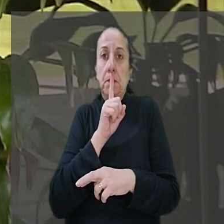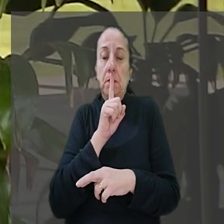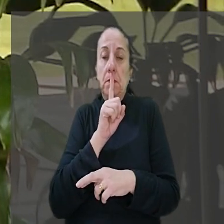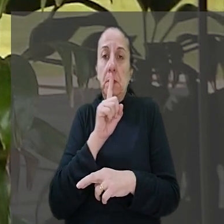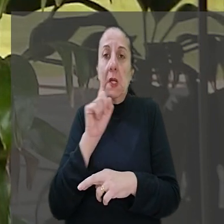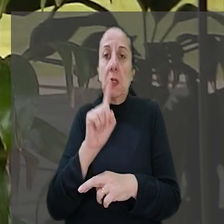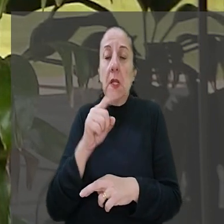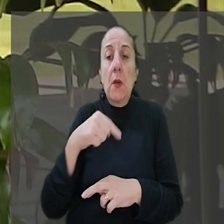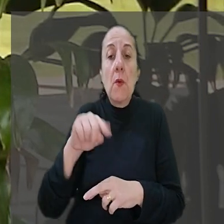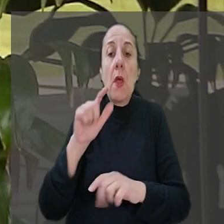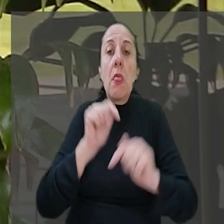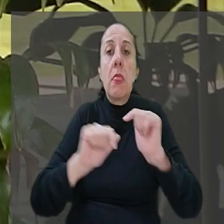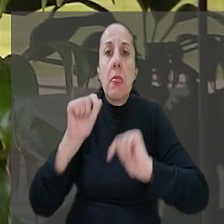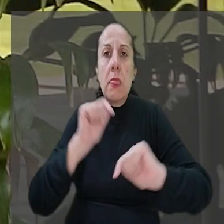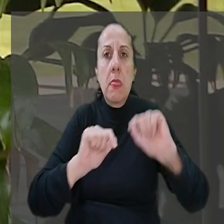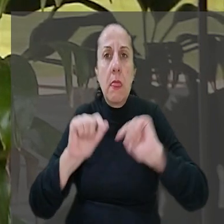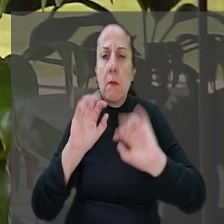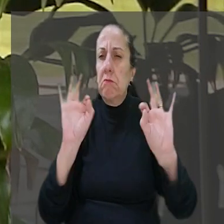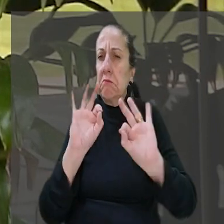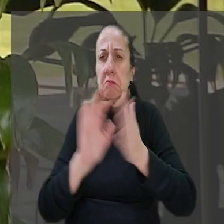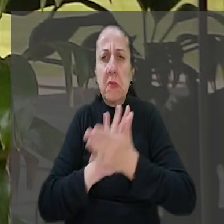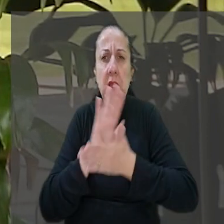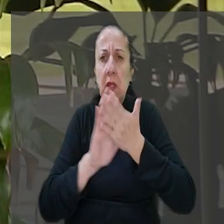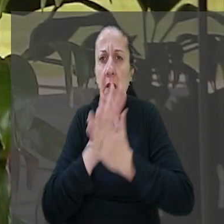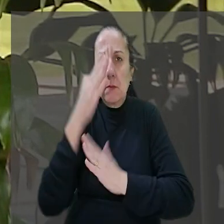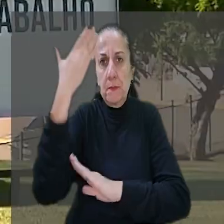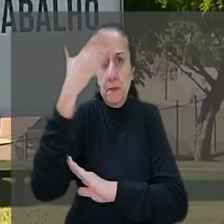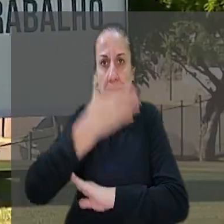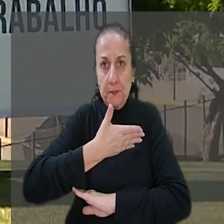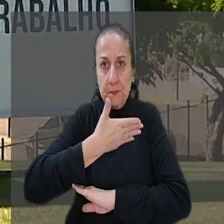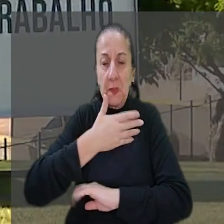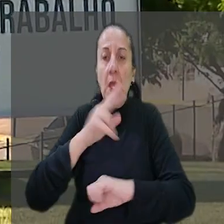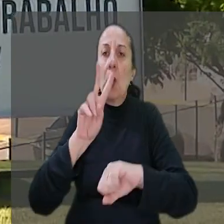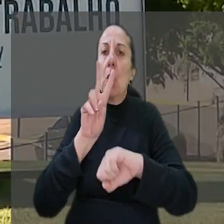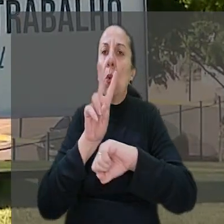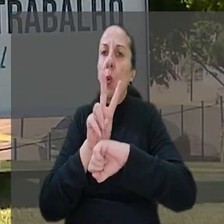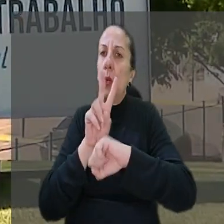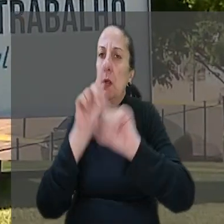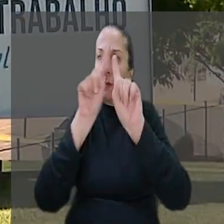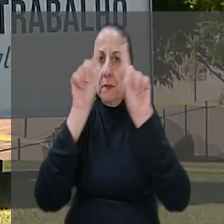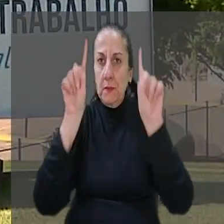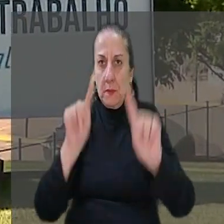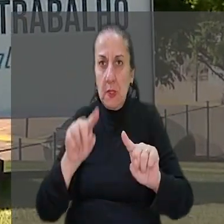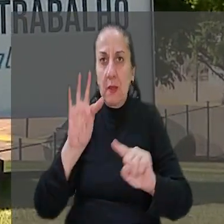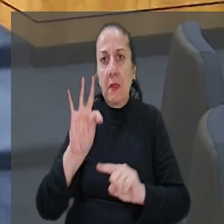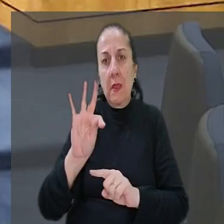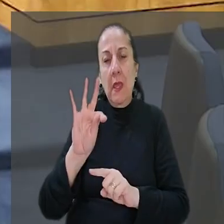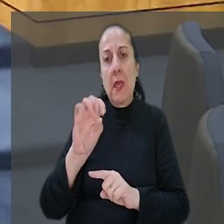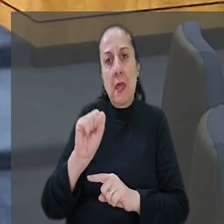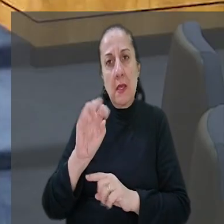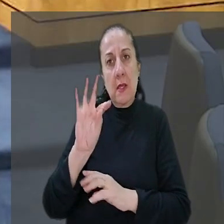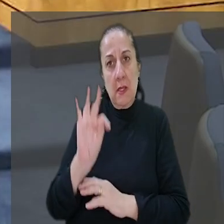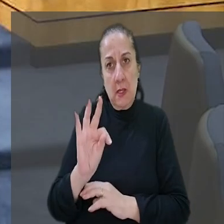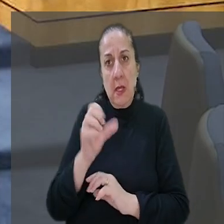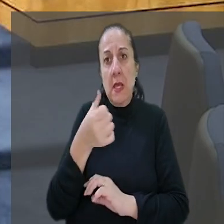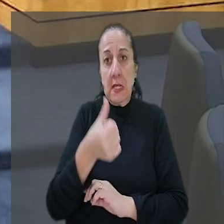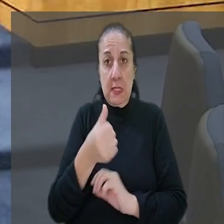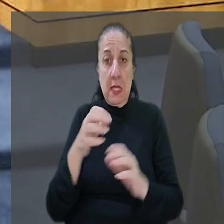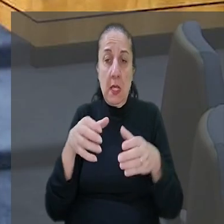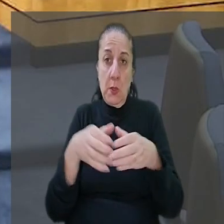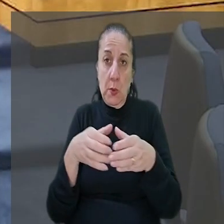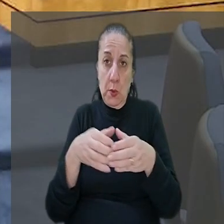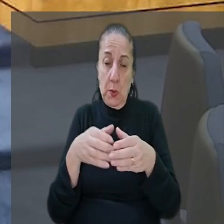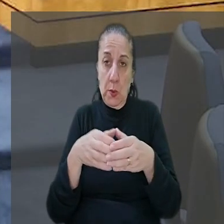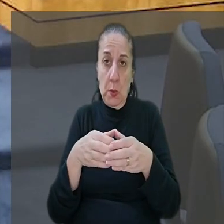preferiram aventurar-se na demanda trabalhista sem nada provar. As cuidadoras recorreram ao TST. O relator na